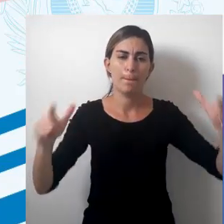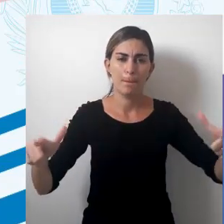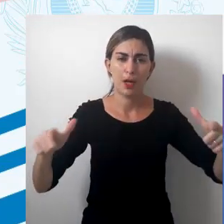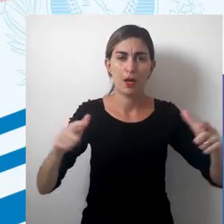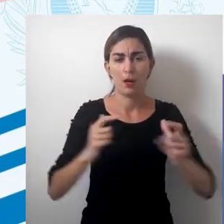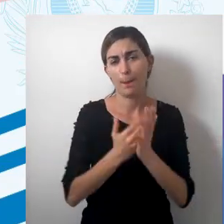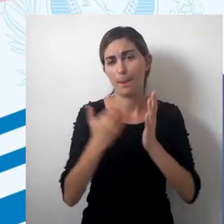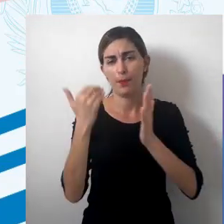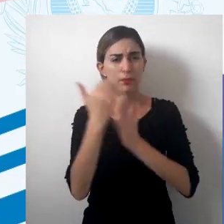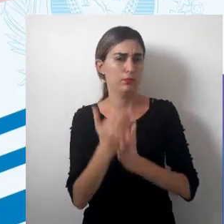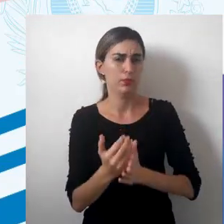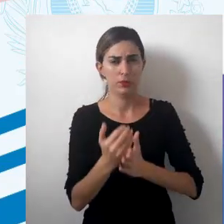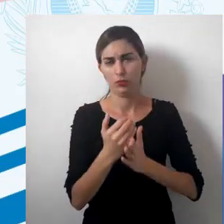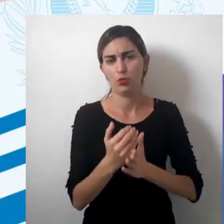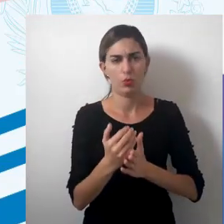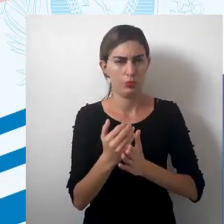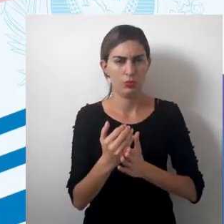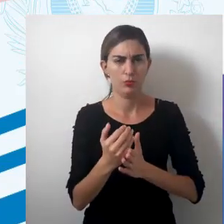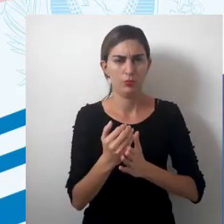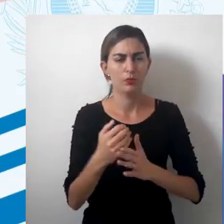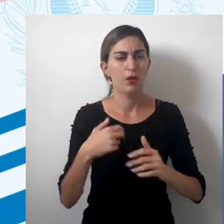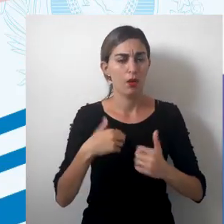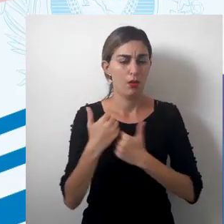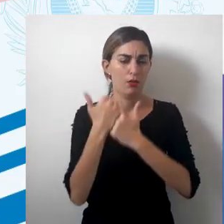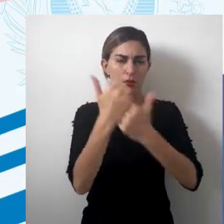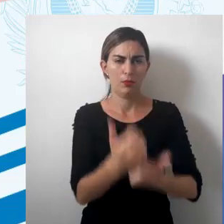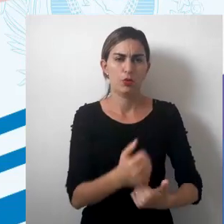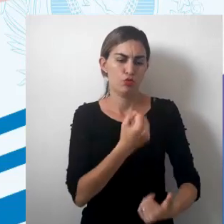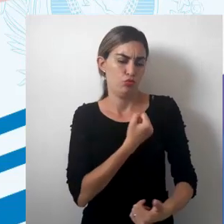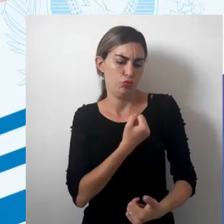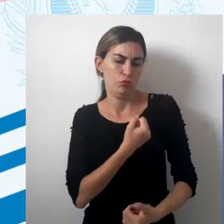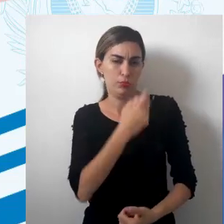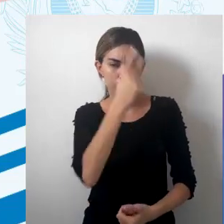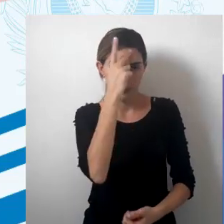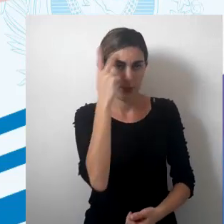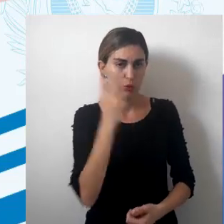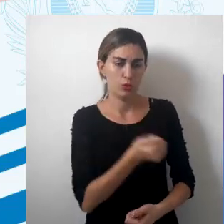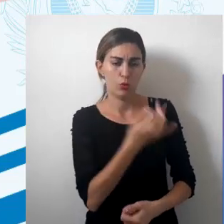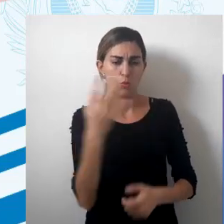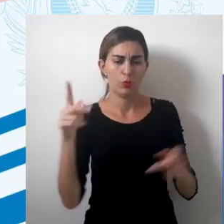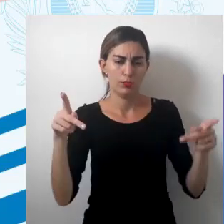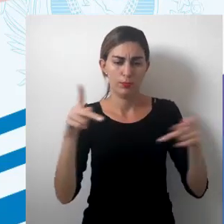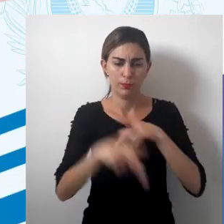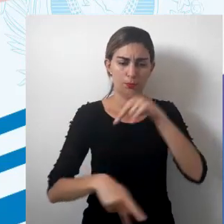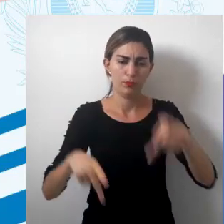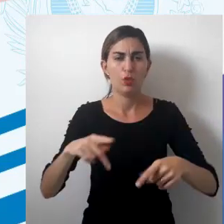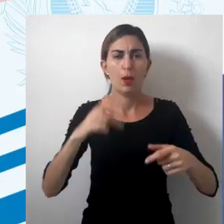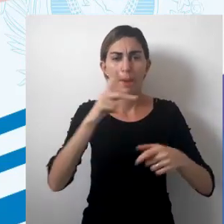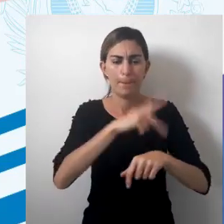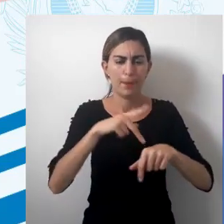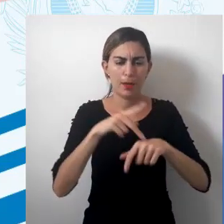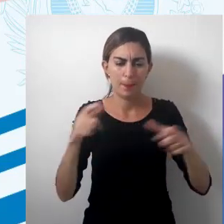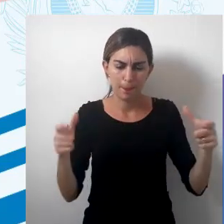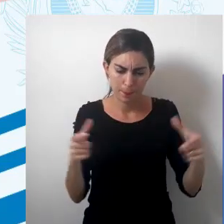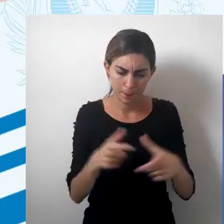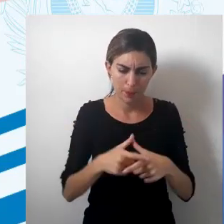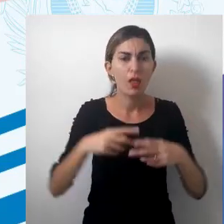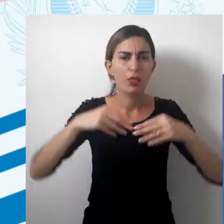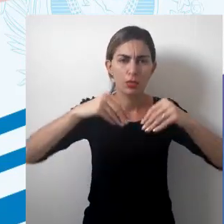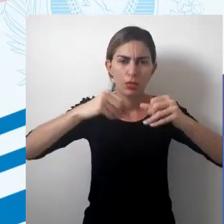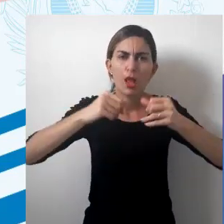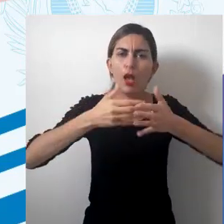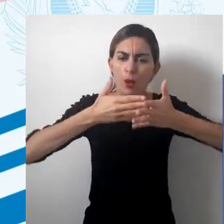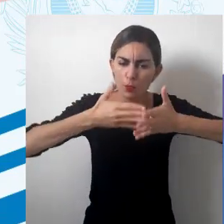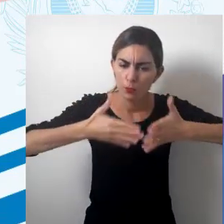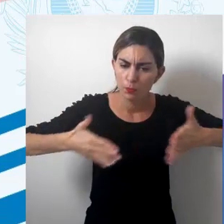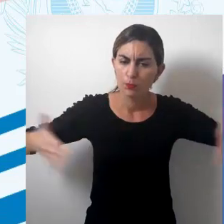densa, uma representação espacial maior, representando esse número de população. Os países menos populosos, mesmo tendo territórios